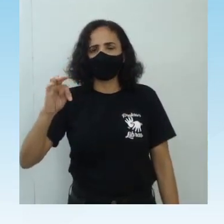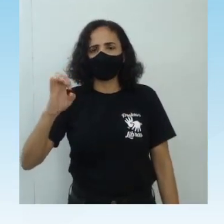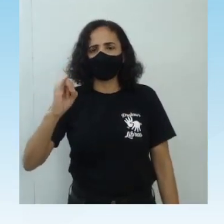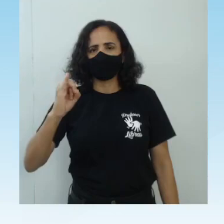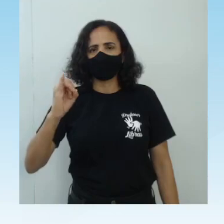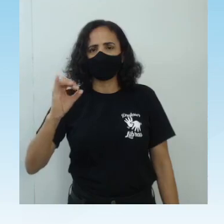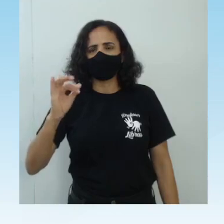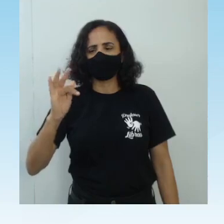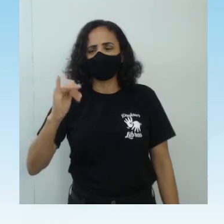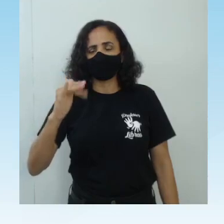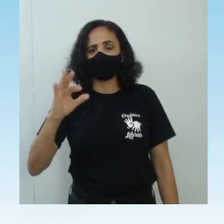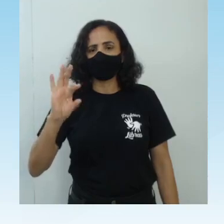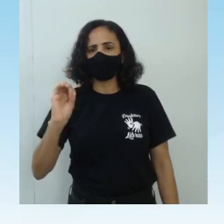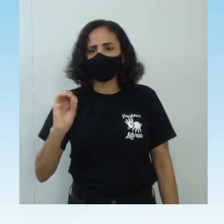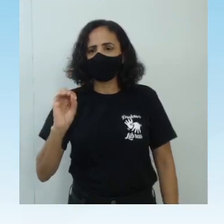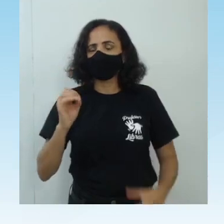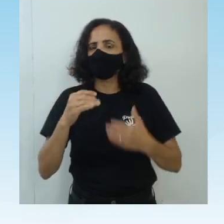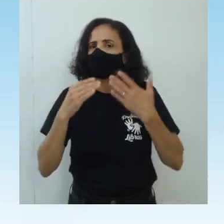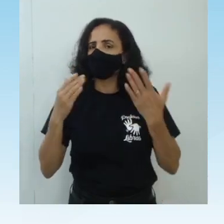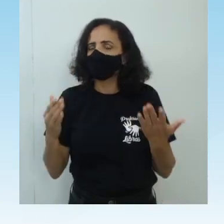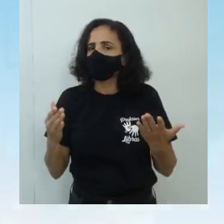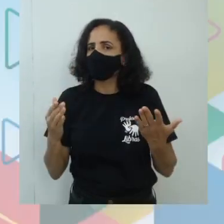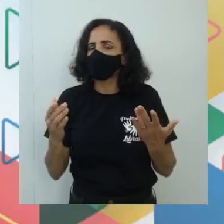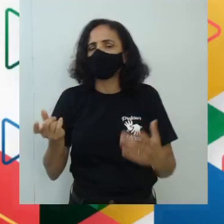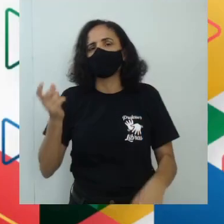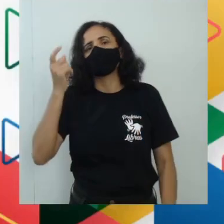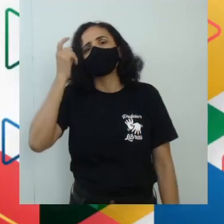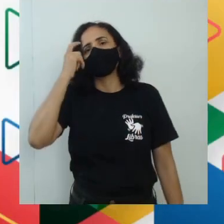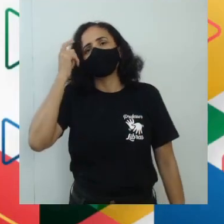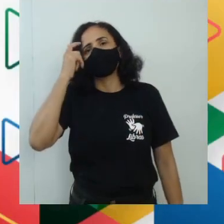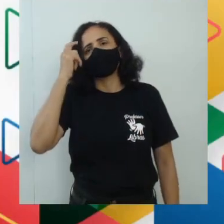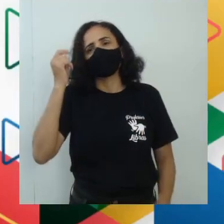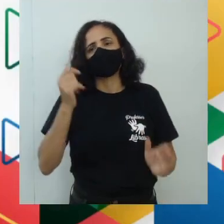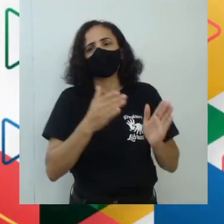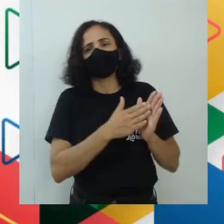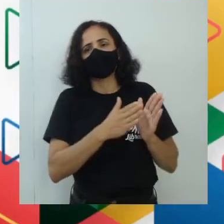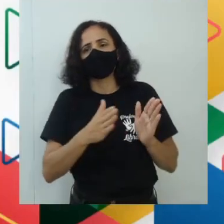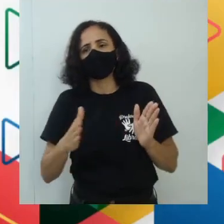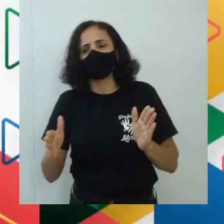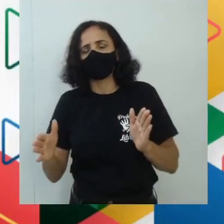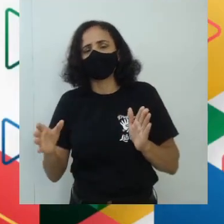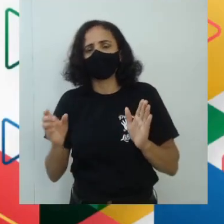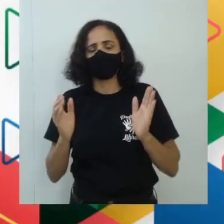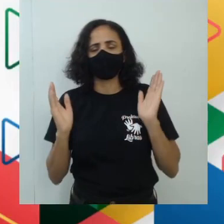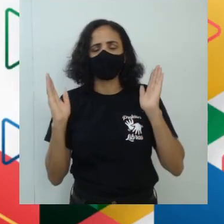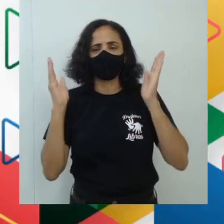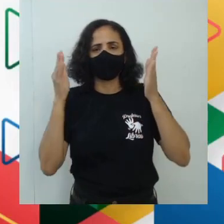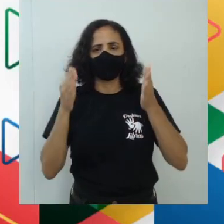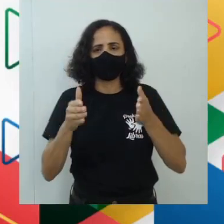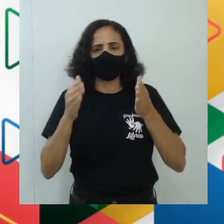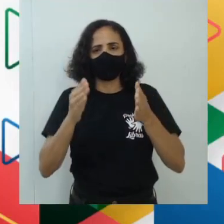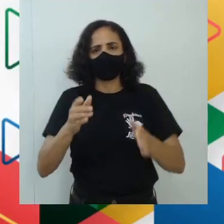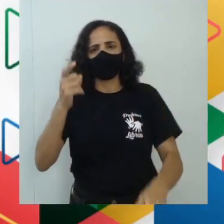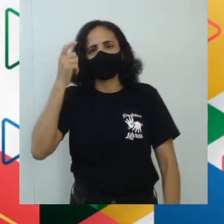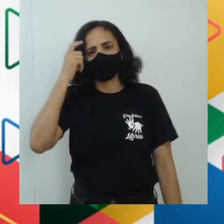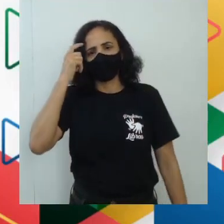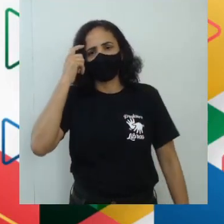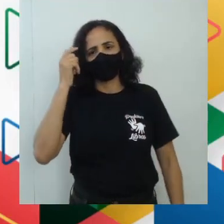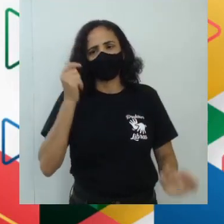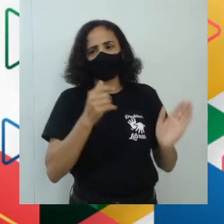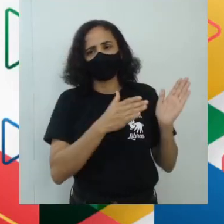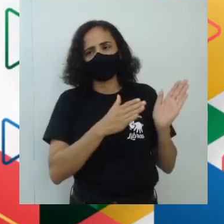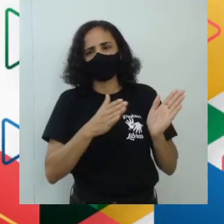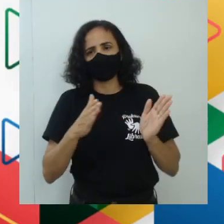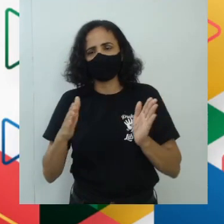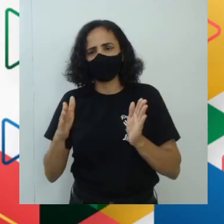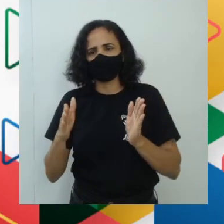que não porque o pensamento filosófico o centro desse pensamento está exatamente o que?